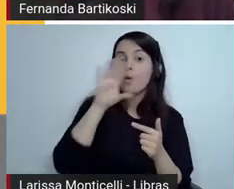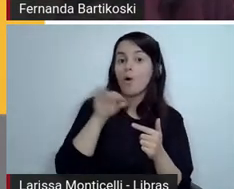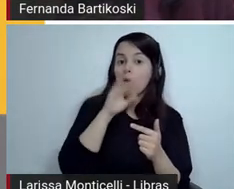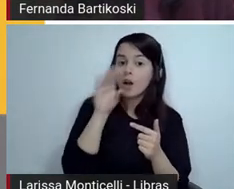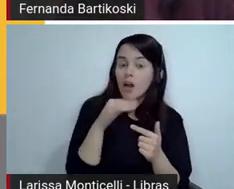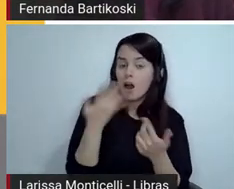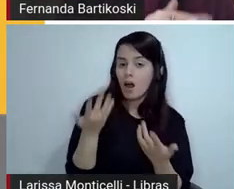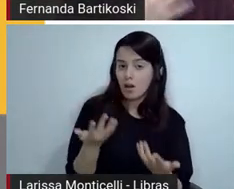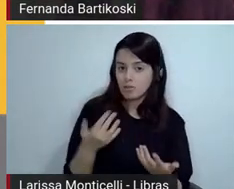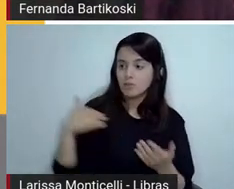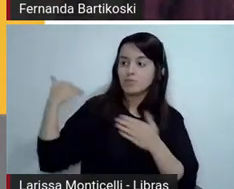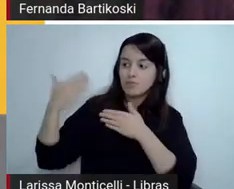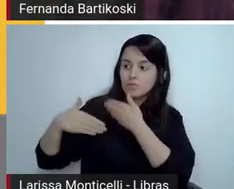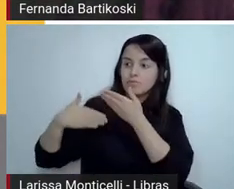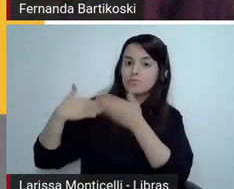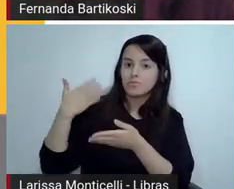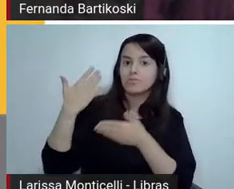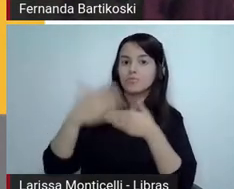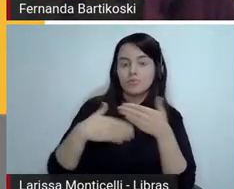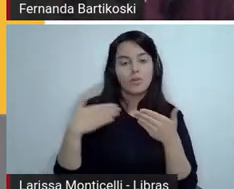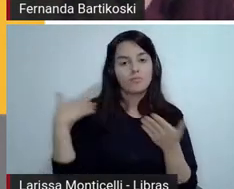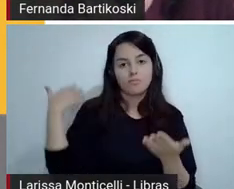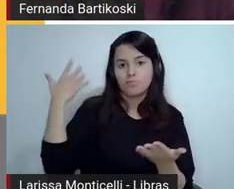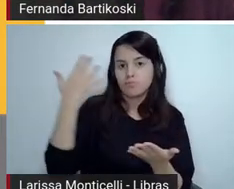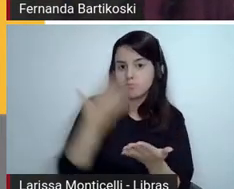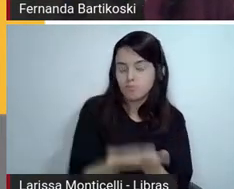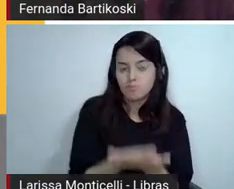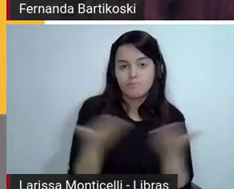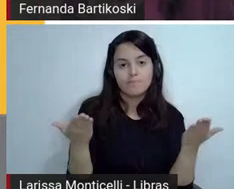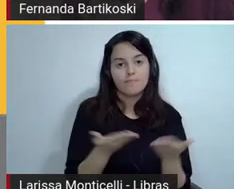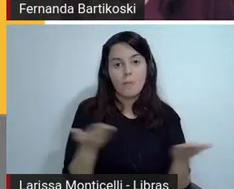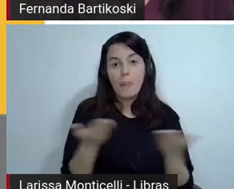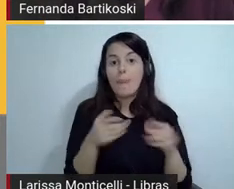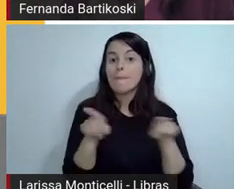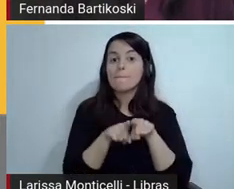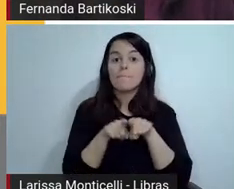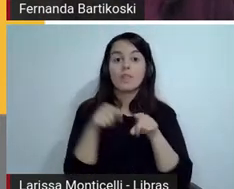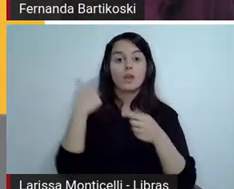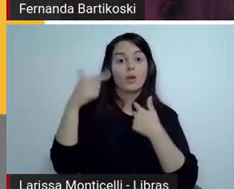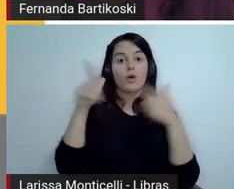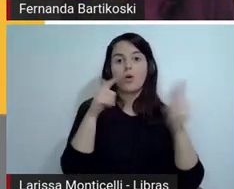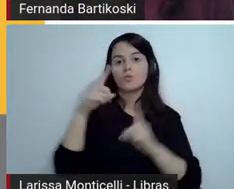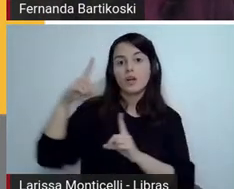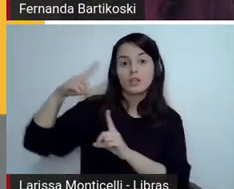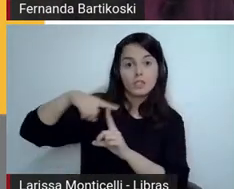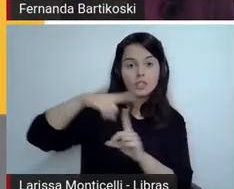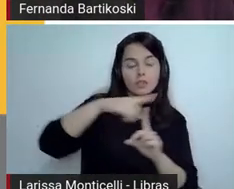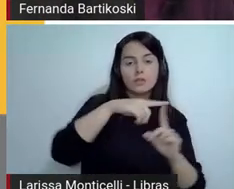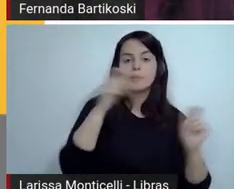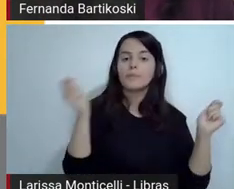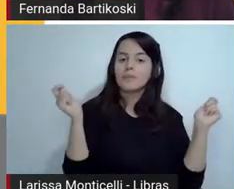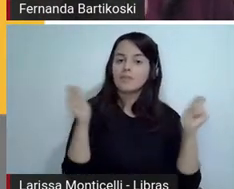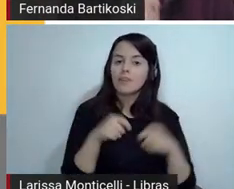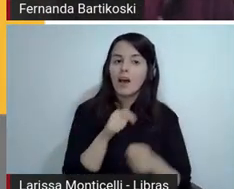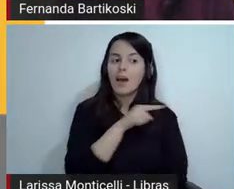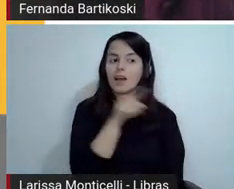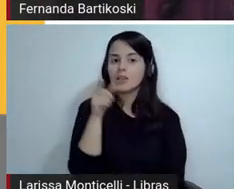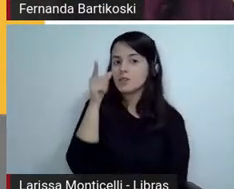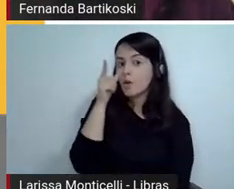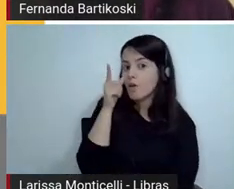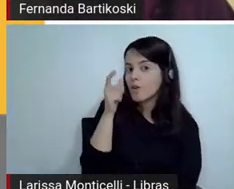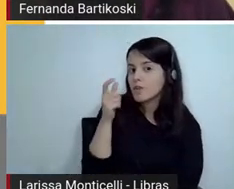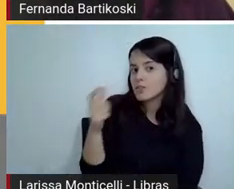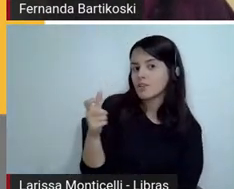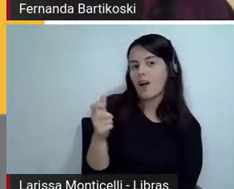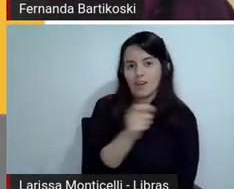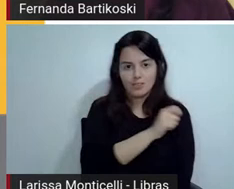tem vários vários outros gêneros que a gente também pode trabalhar que suscita essa curiosidade dos